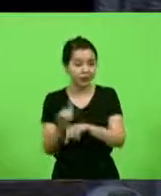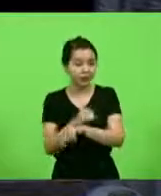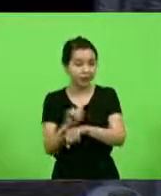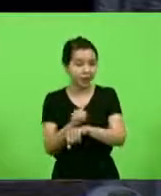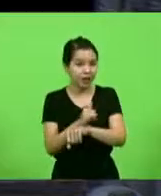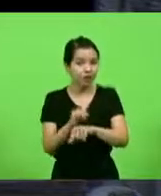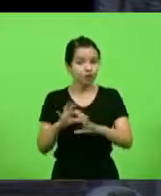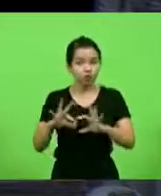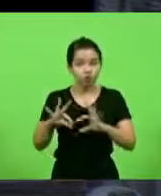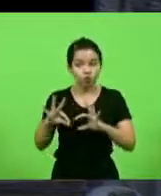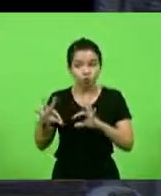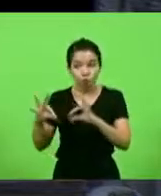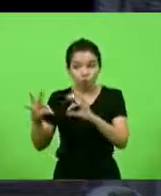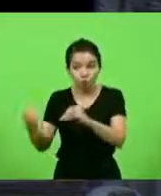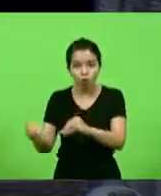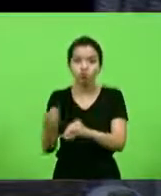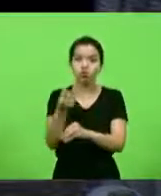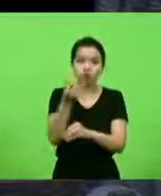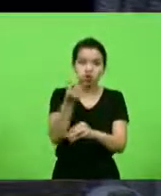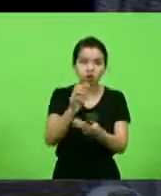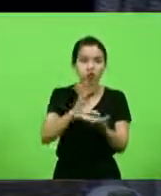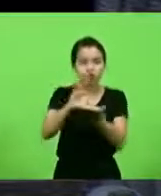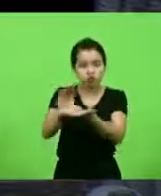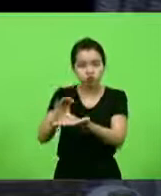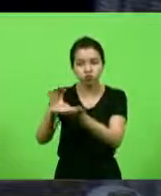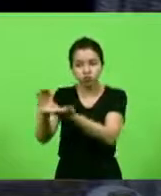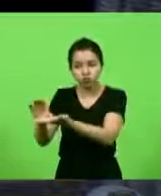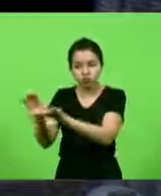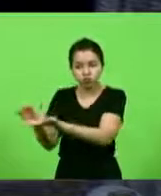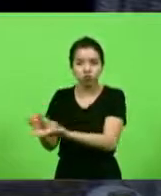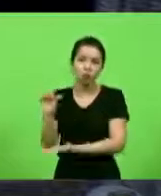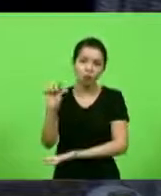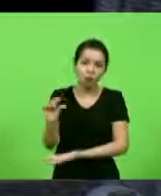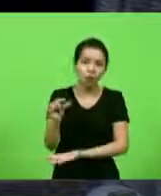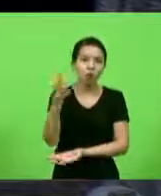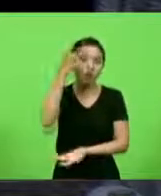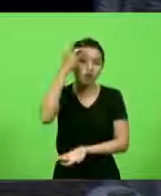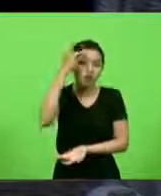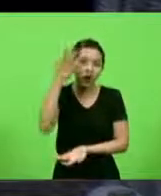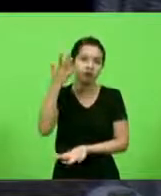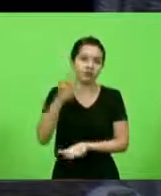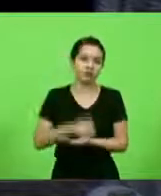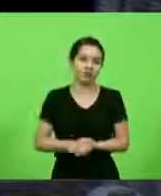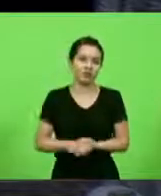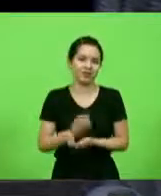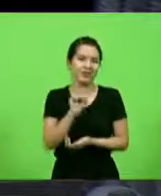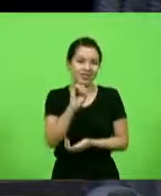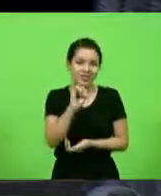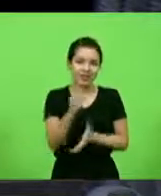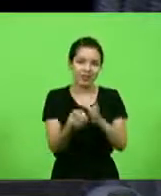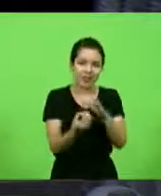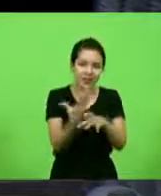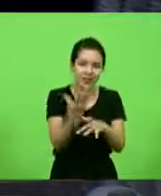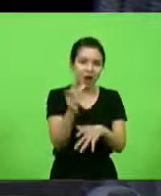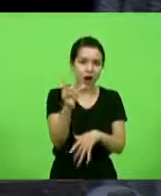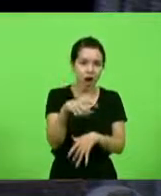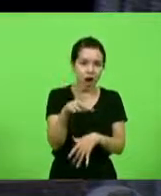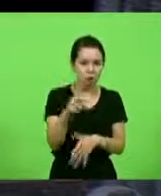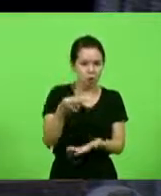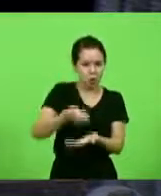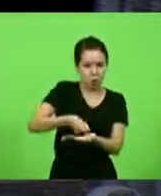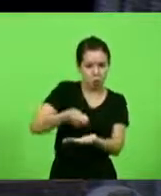possam receber um pouco e facilitado. Porque se criar linha de crédito e colocar exigir o papagaio,